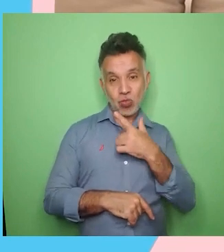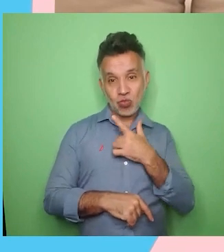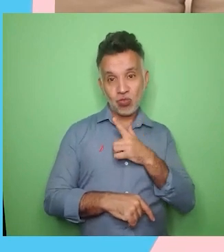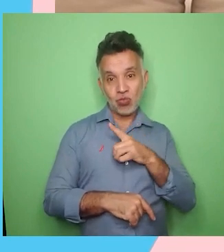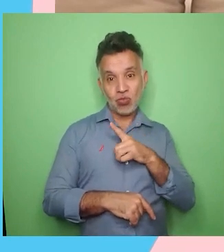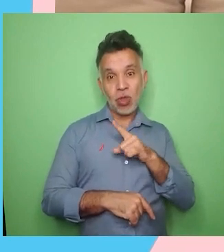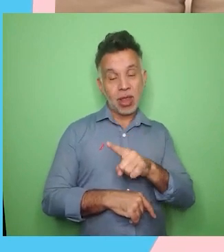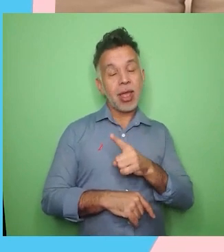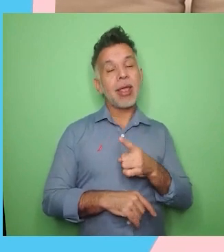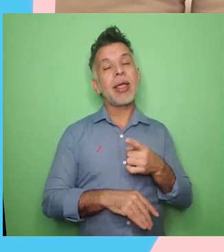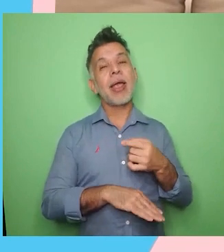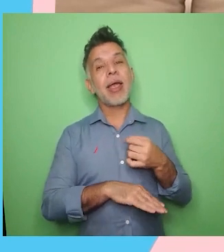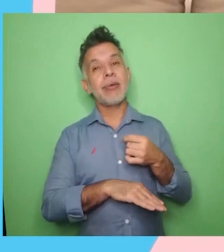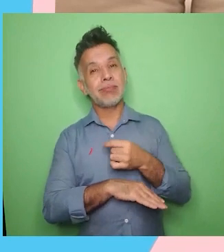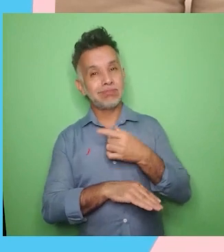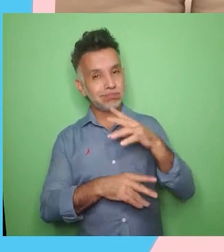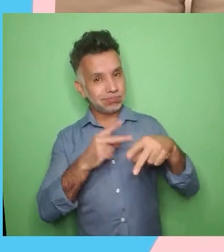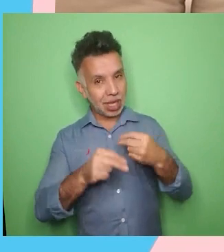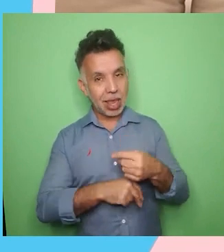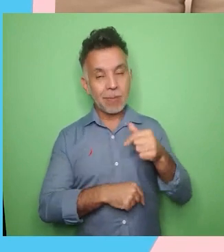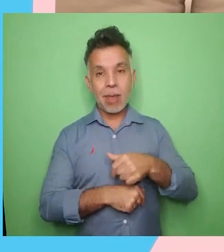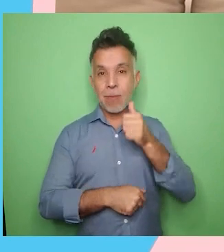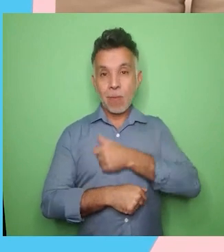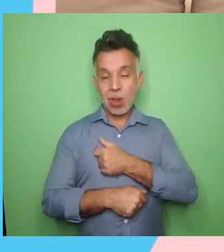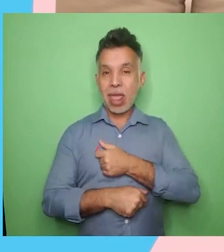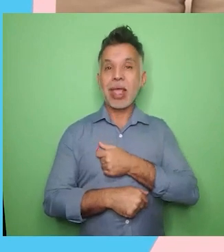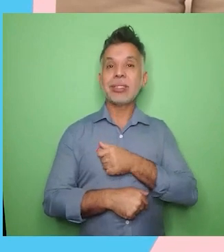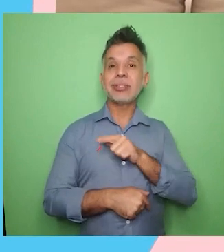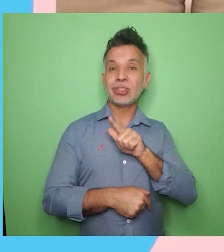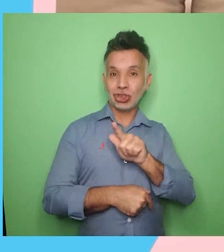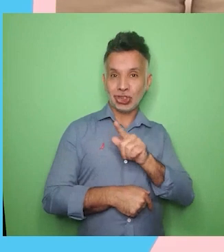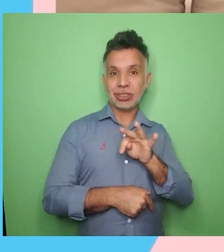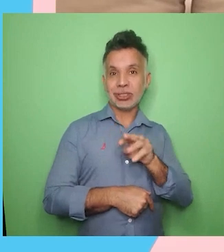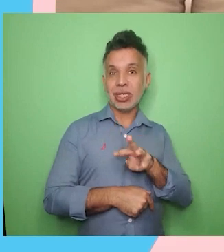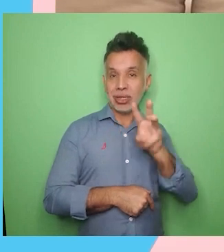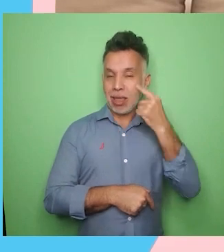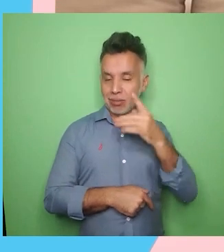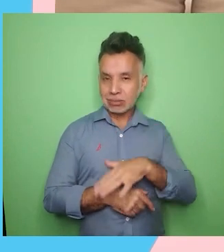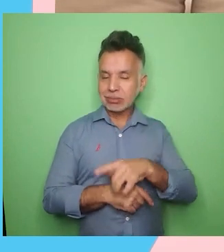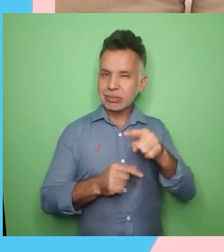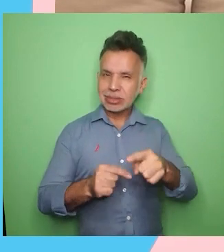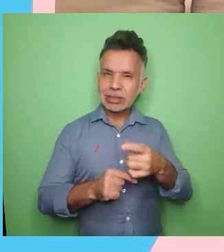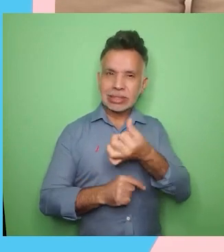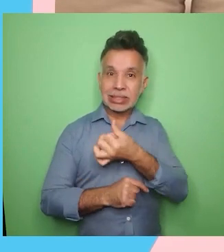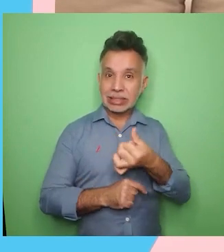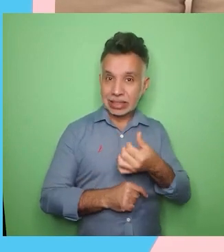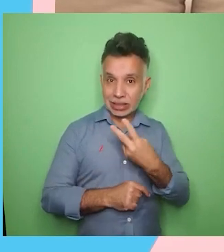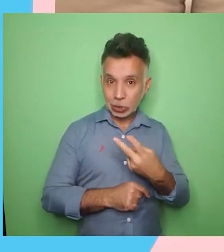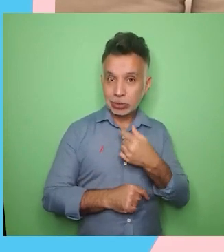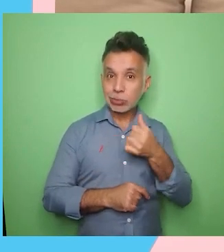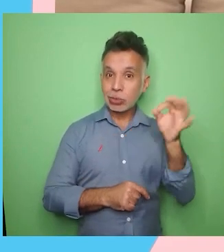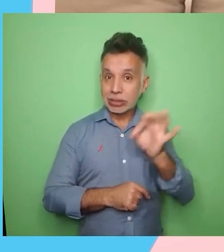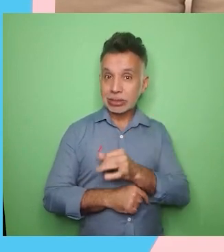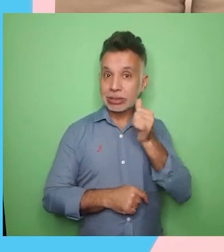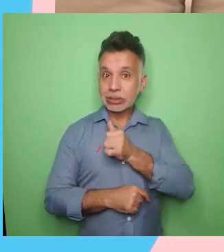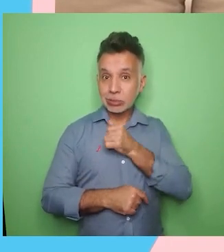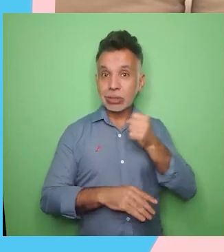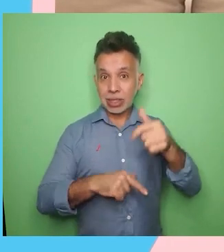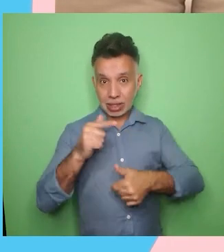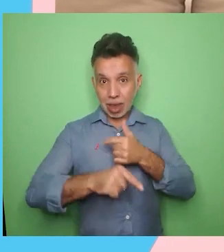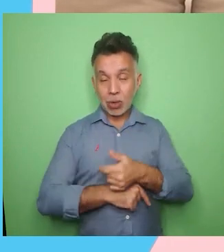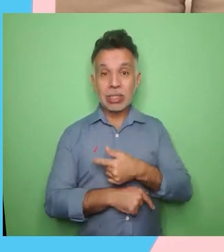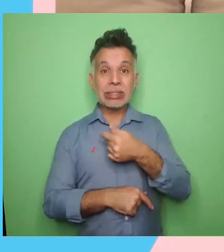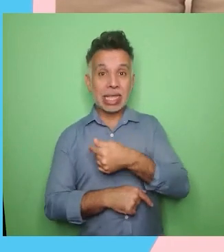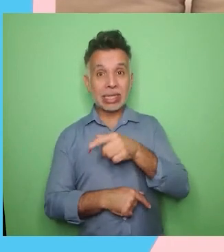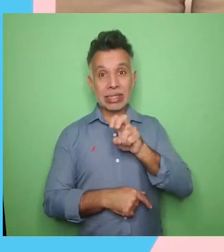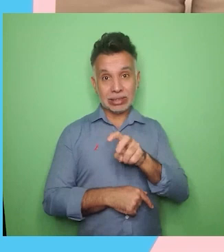62% dos nossos colaboradores são mulheres. 75% da minha diretoria são mulheres. Uma empresa presidida